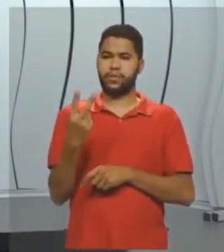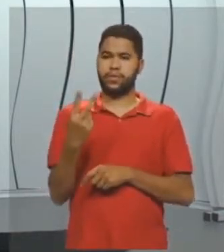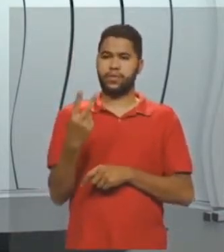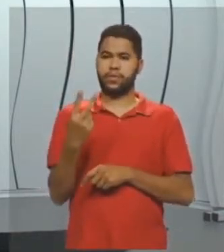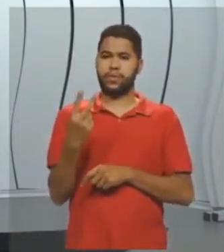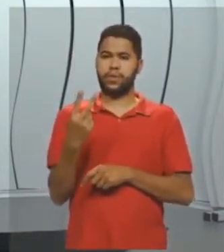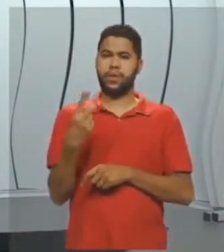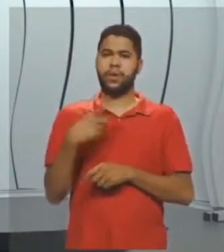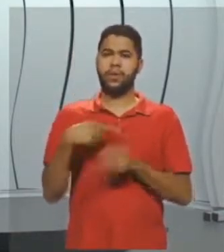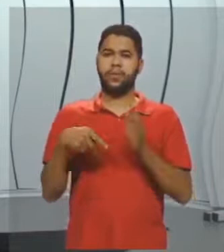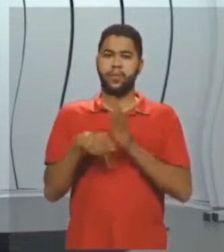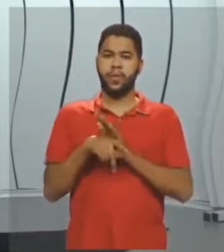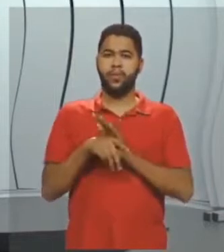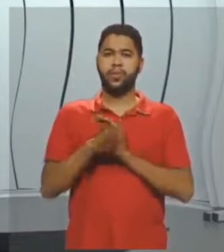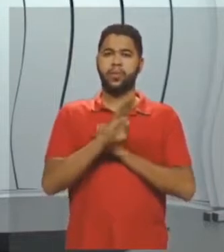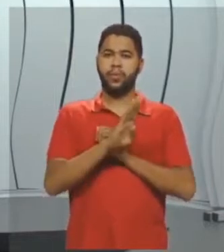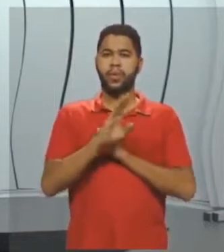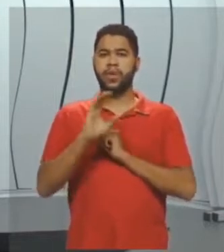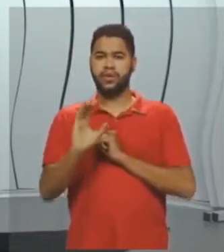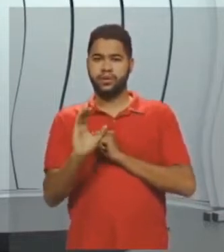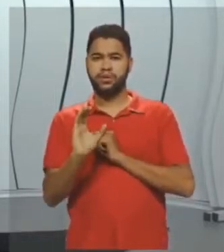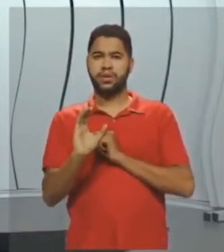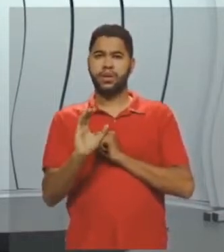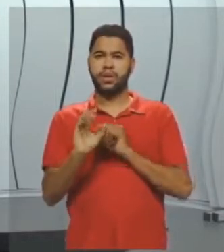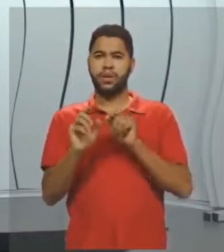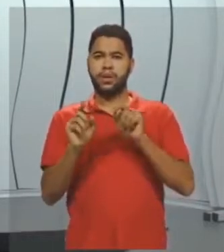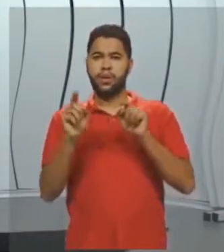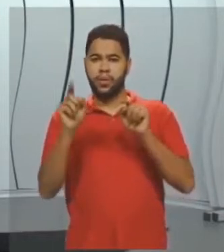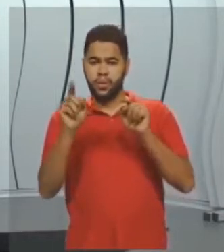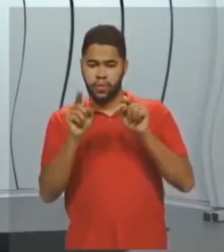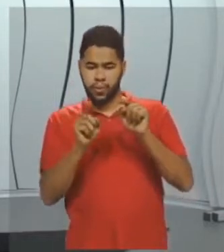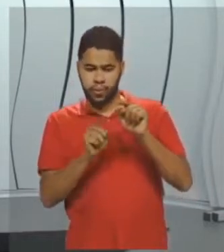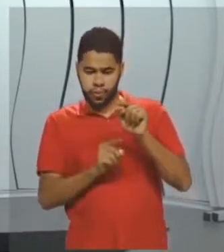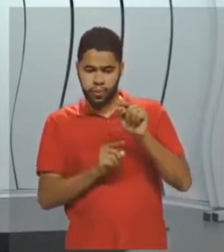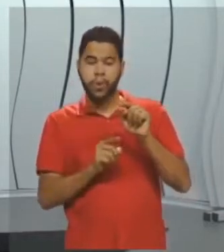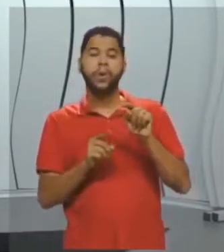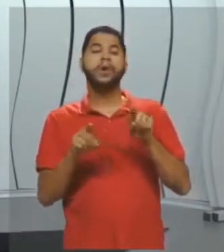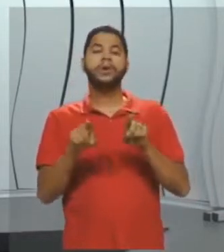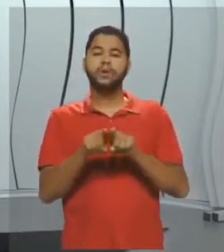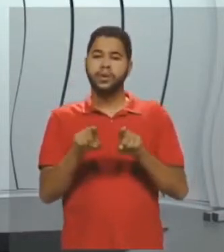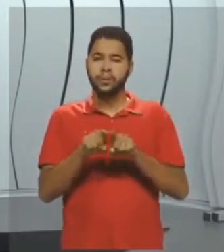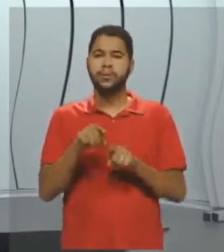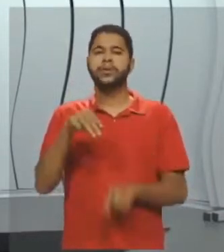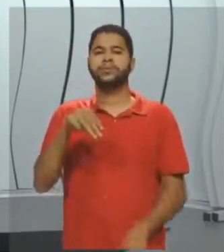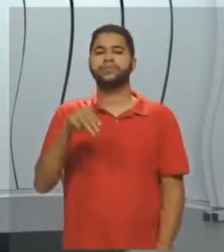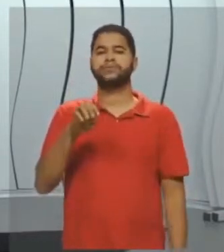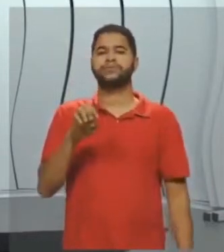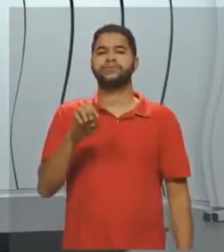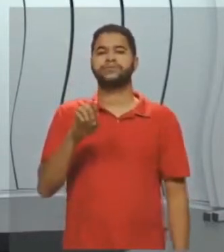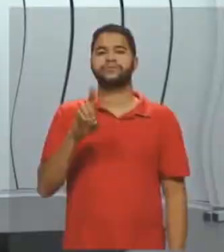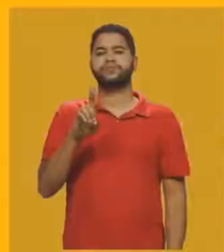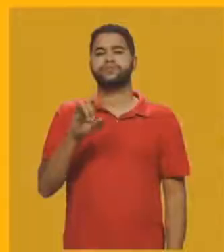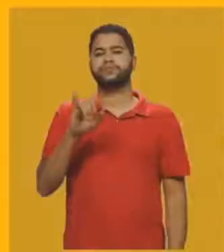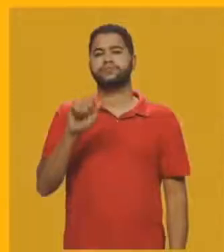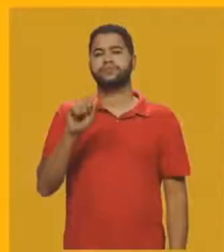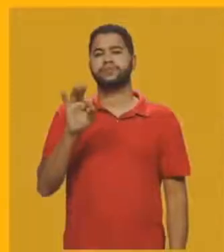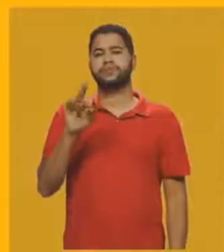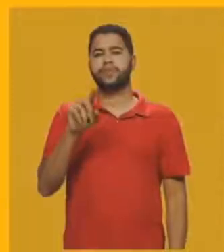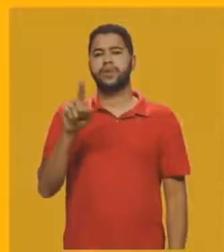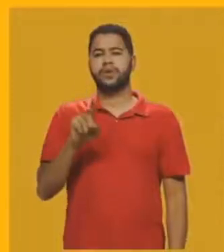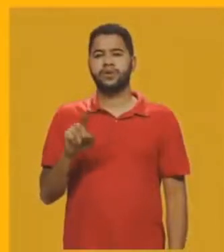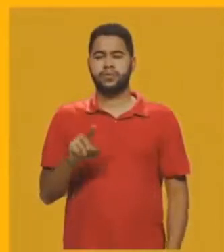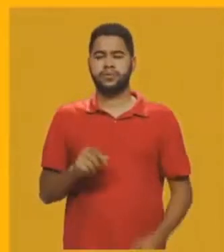BC, traçar uma perpendicular, eu também tenho a mediatriz desse lado do